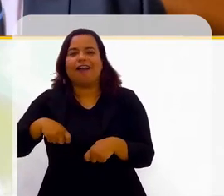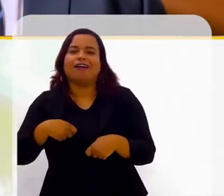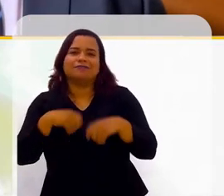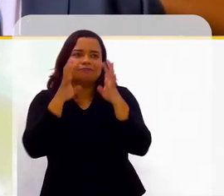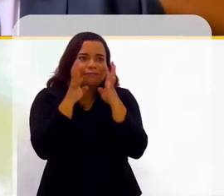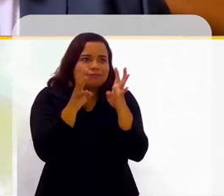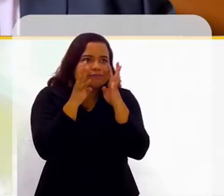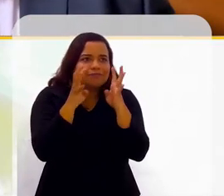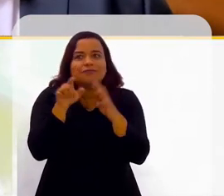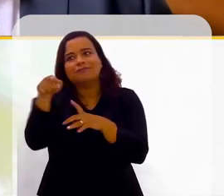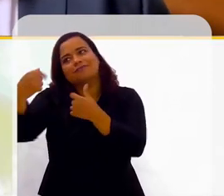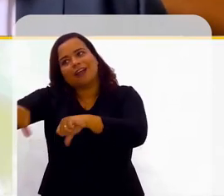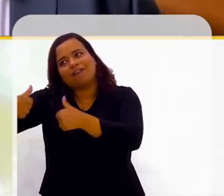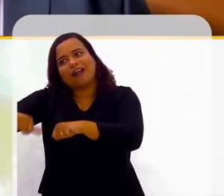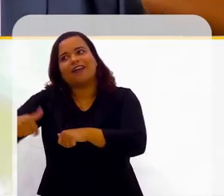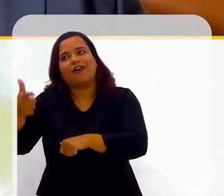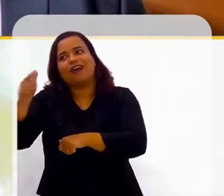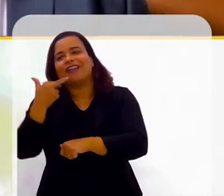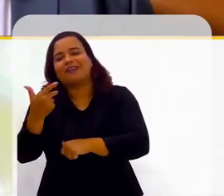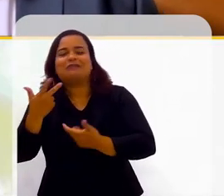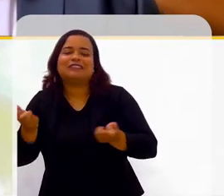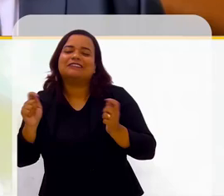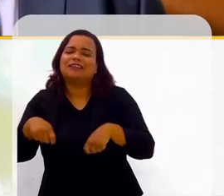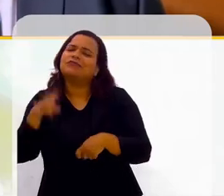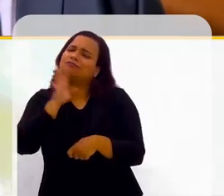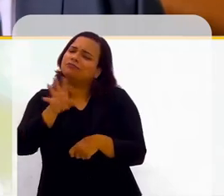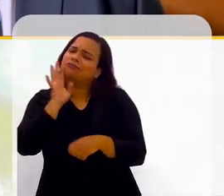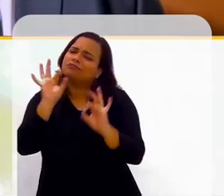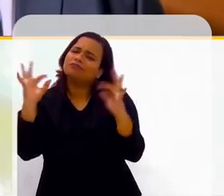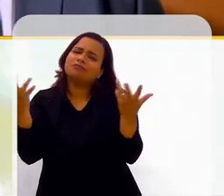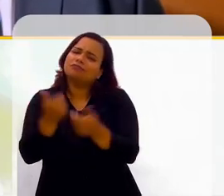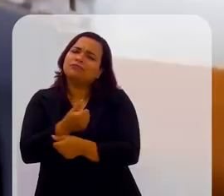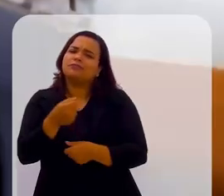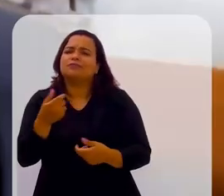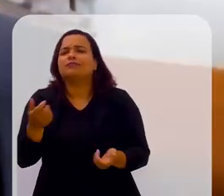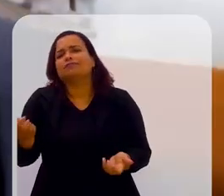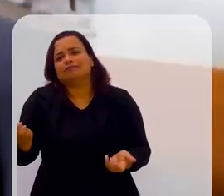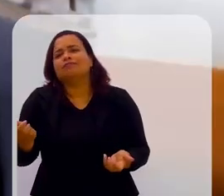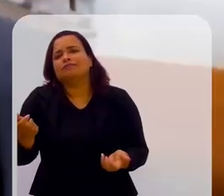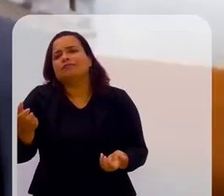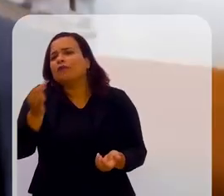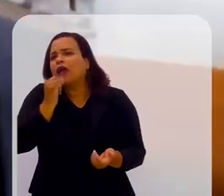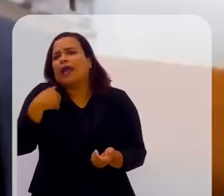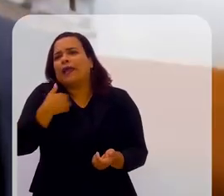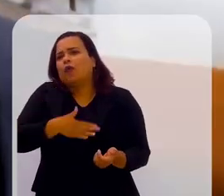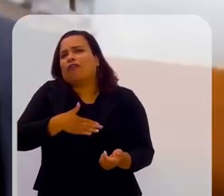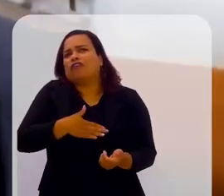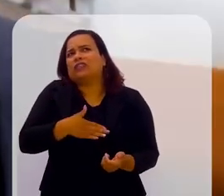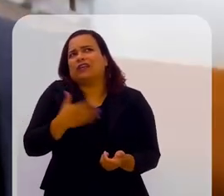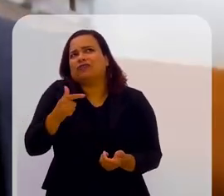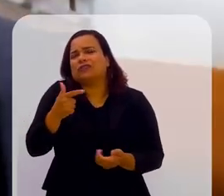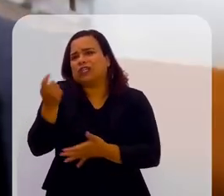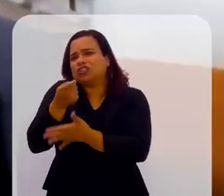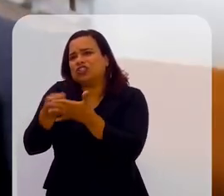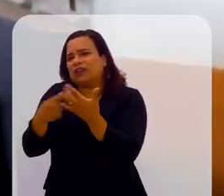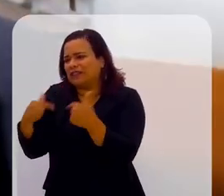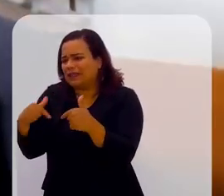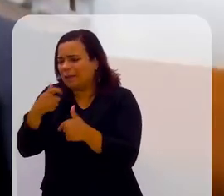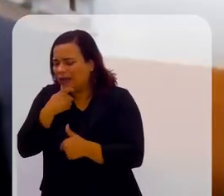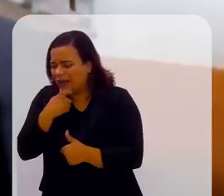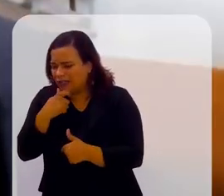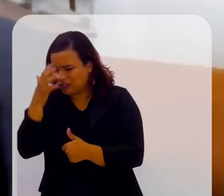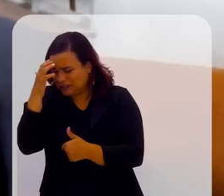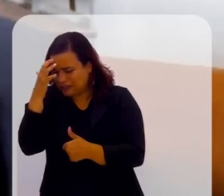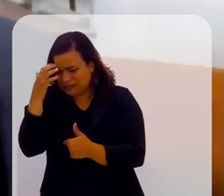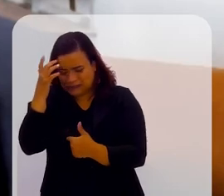ser ouvinte é muito legal, muito bacana. Exatamente. Então, eu ainda não me sinto confortável para escrever um trabalho